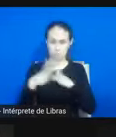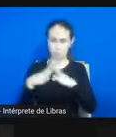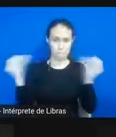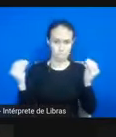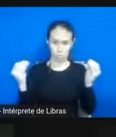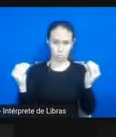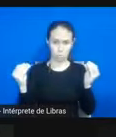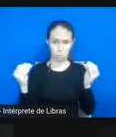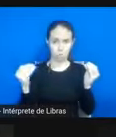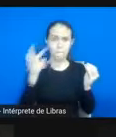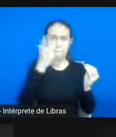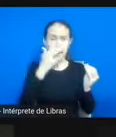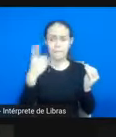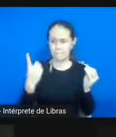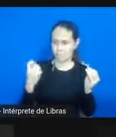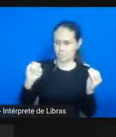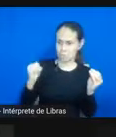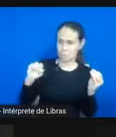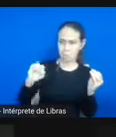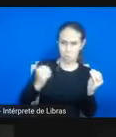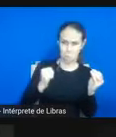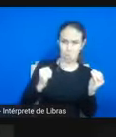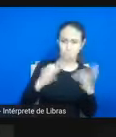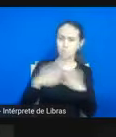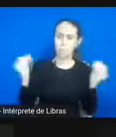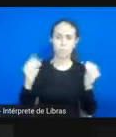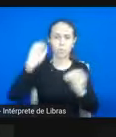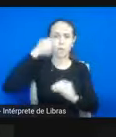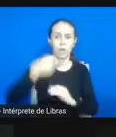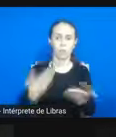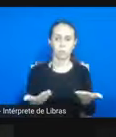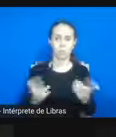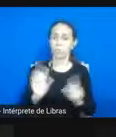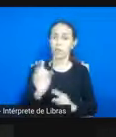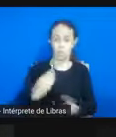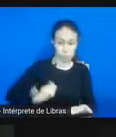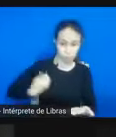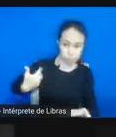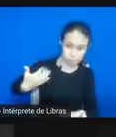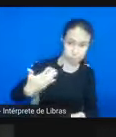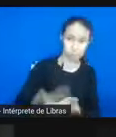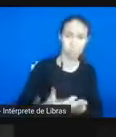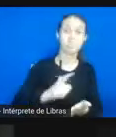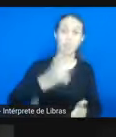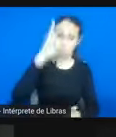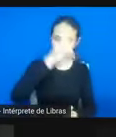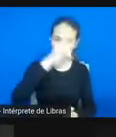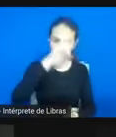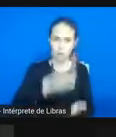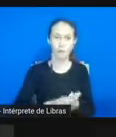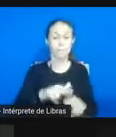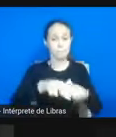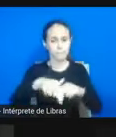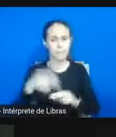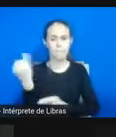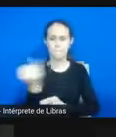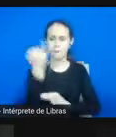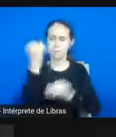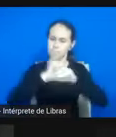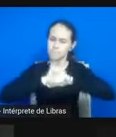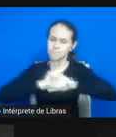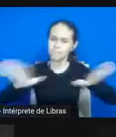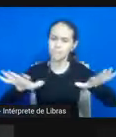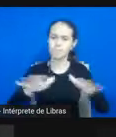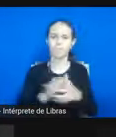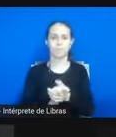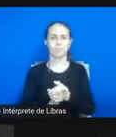em 1888. Nós estamos aqui e nós temos uma história. Então, isso é muito importante. Acho que o segundo